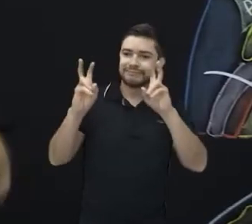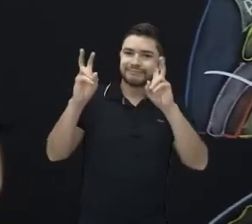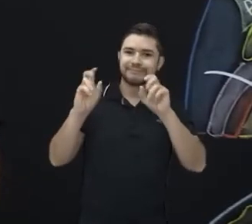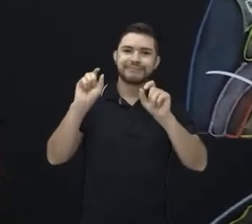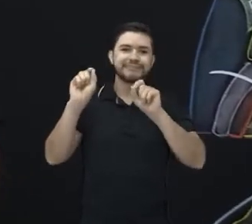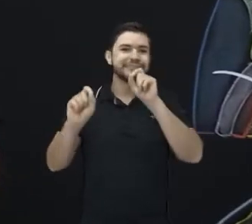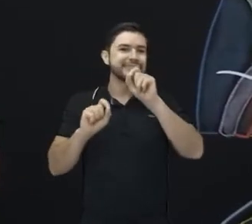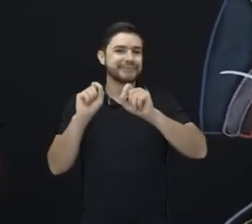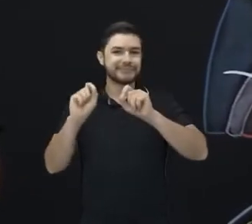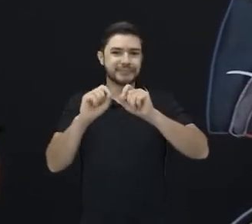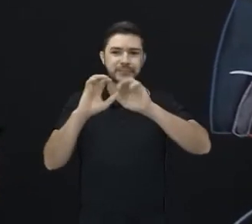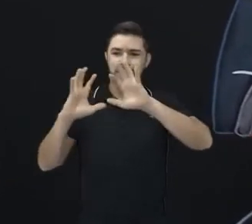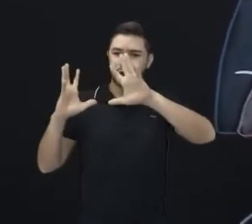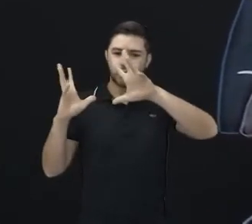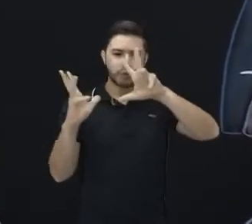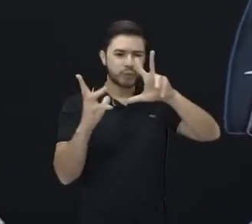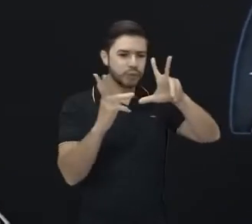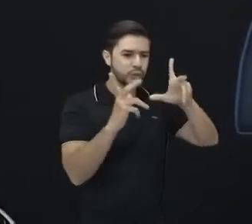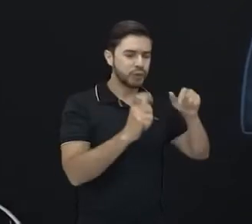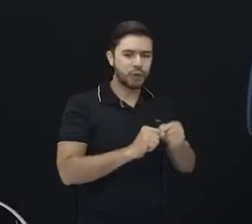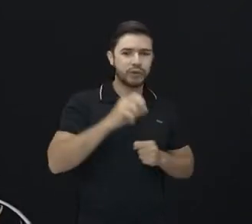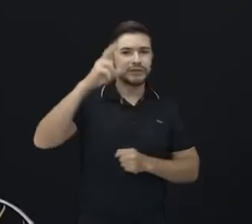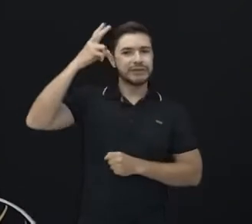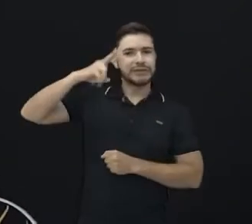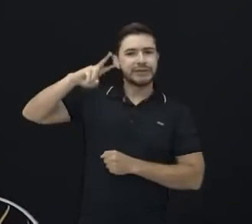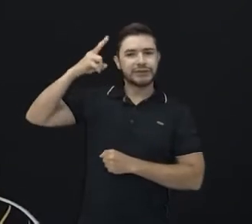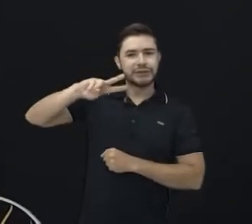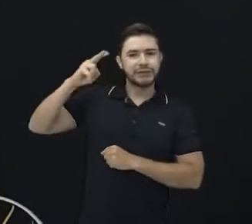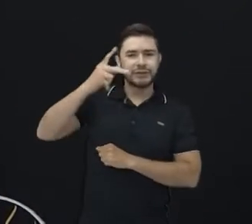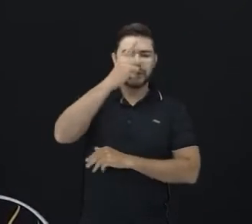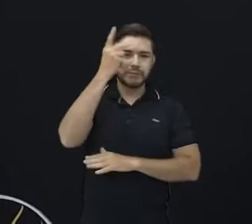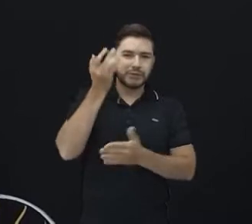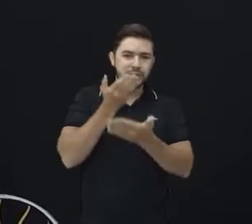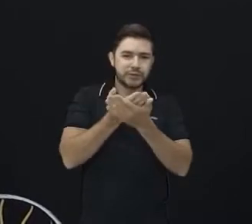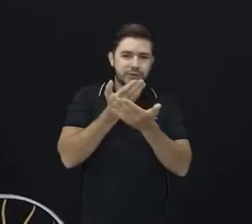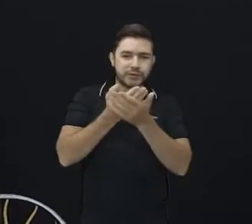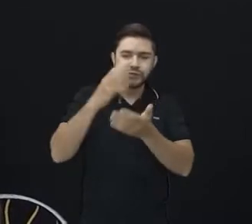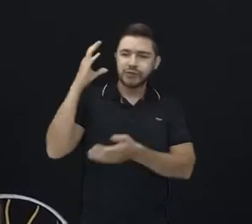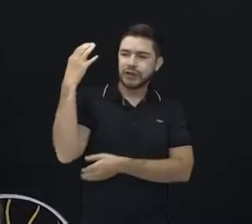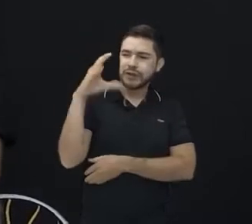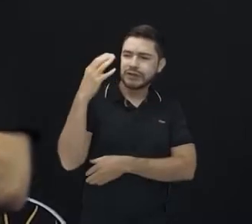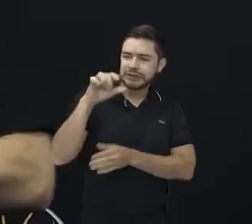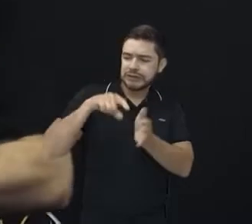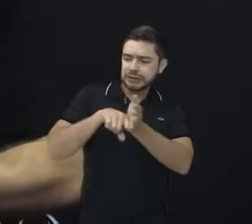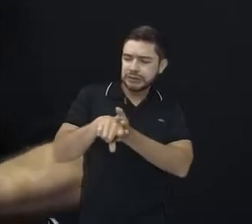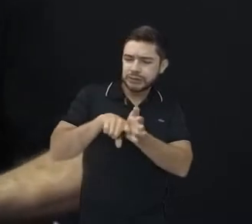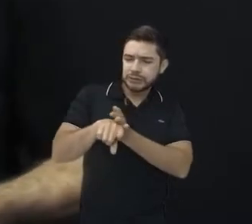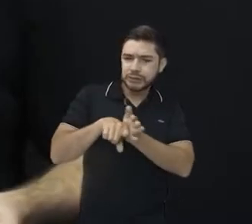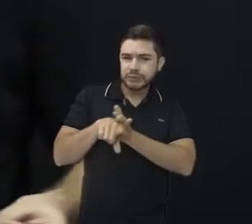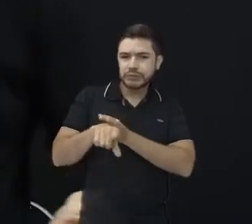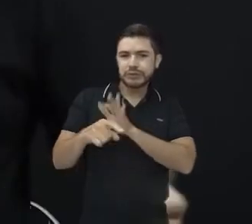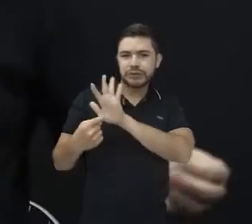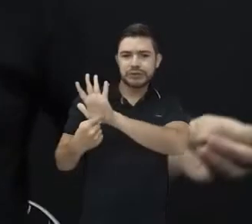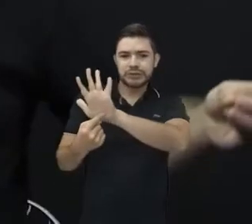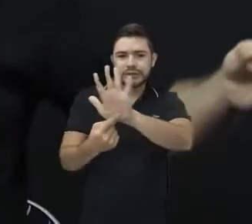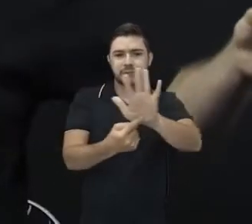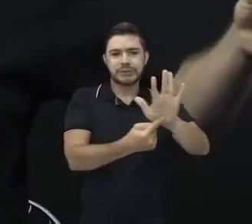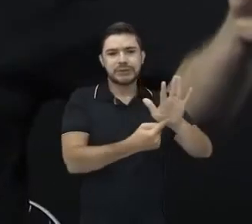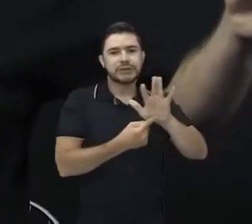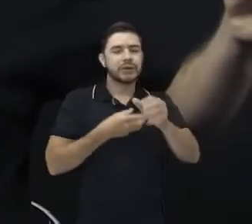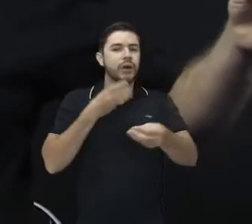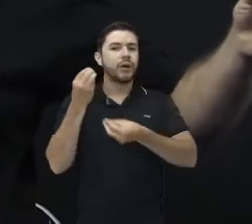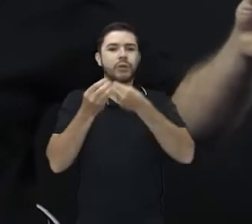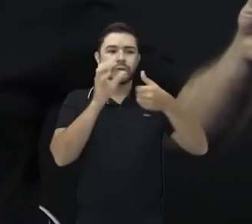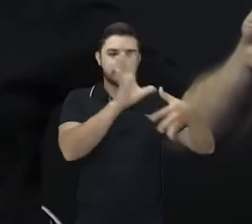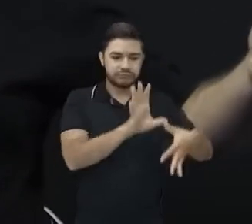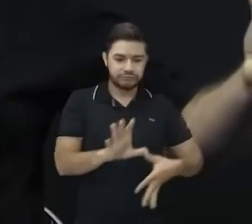sobre toda a história desses cientistas que mostraram para a gente como é que os continentes